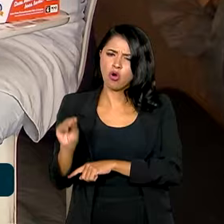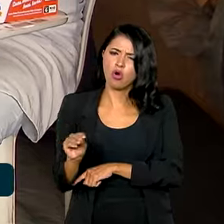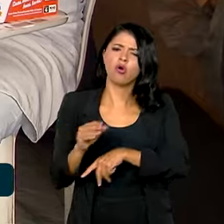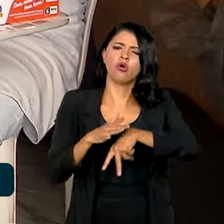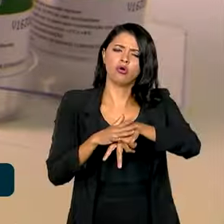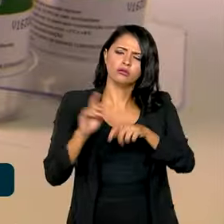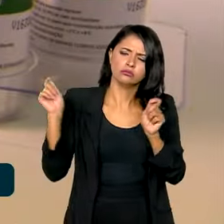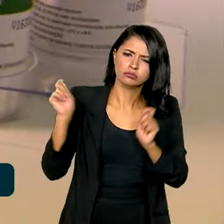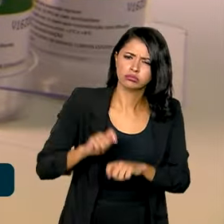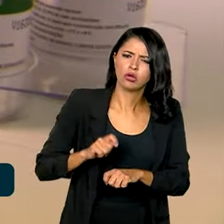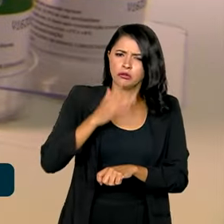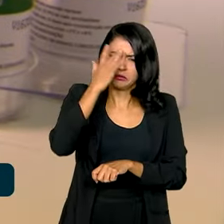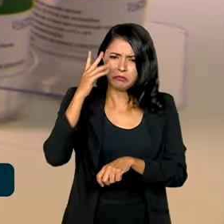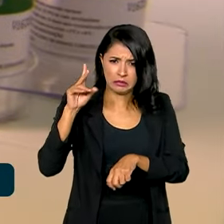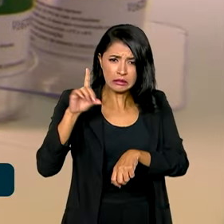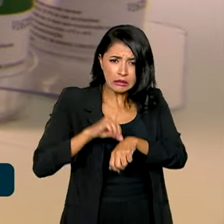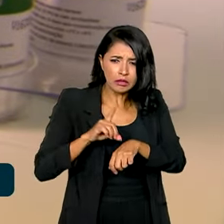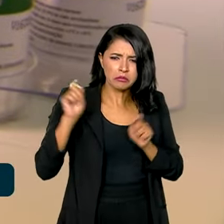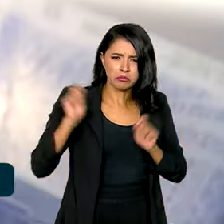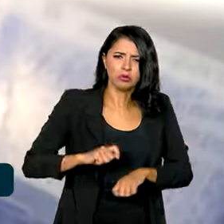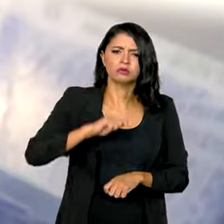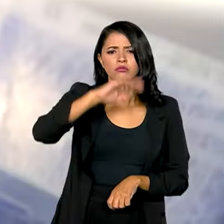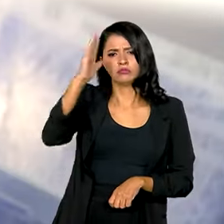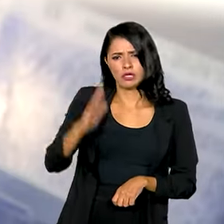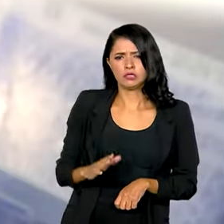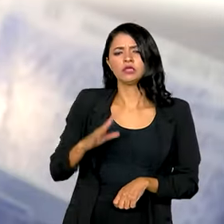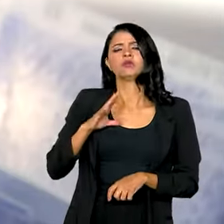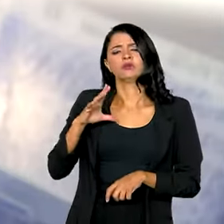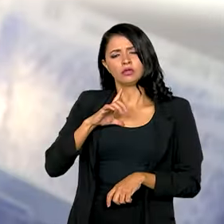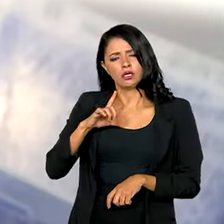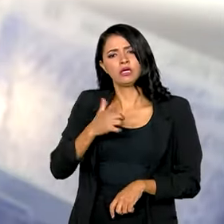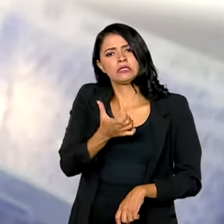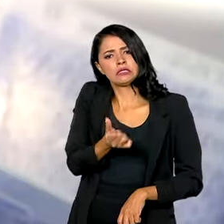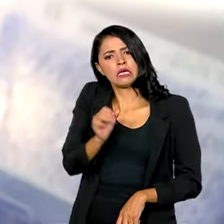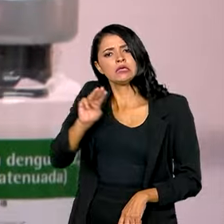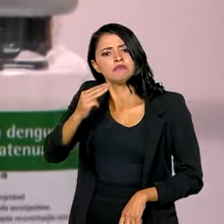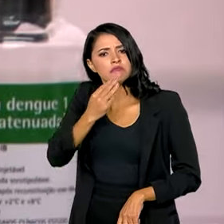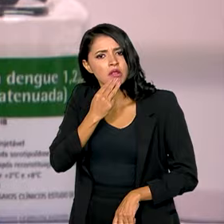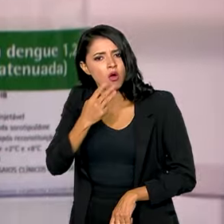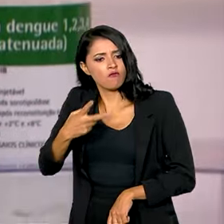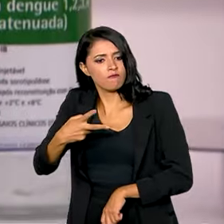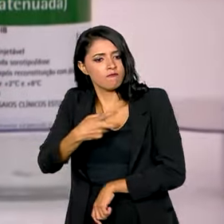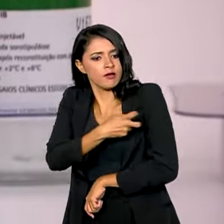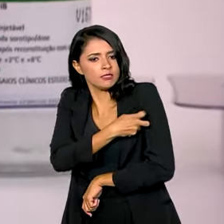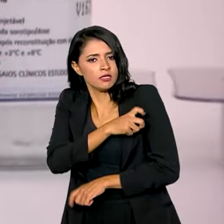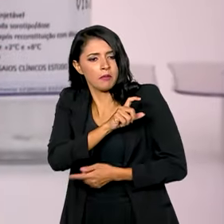com dengue e afirmou que o Brasil terá 6 milhões de doses da vacina contra a doença este ano.